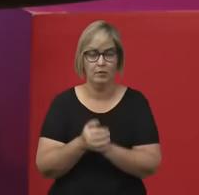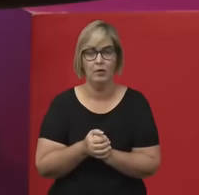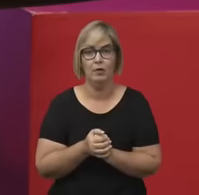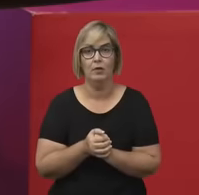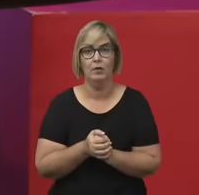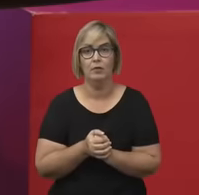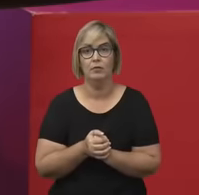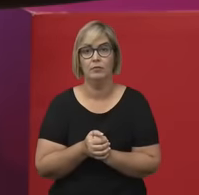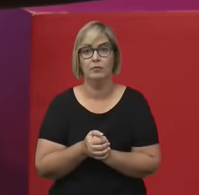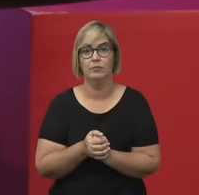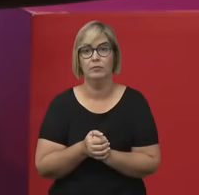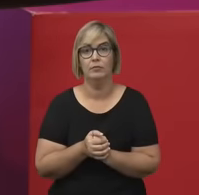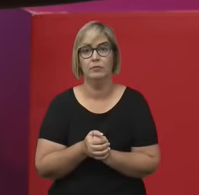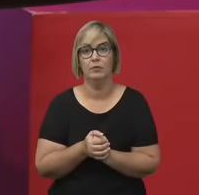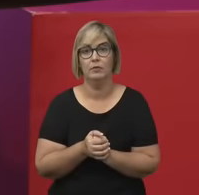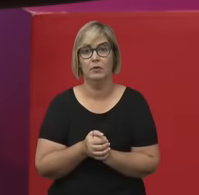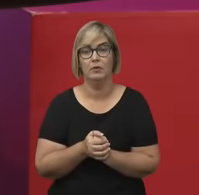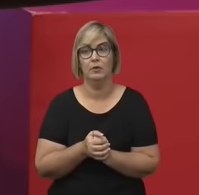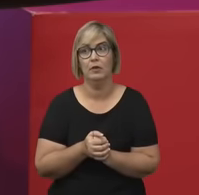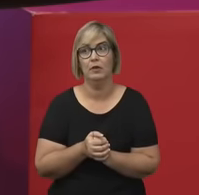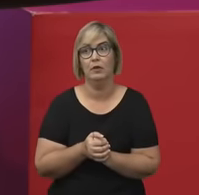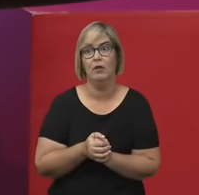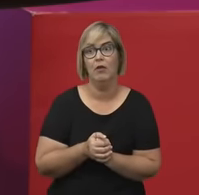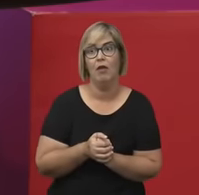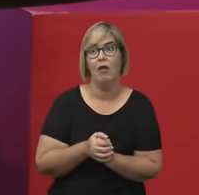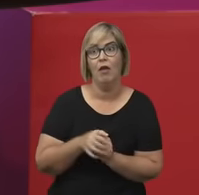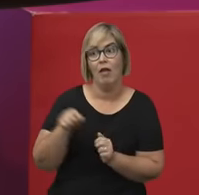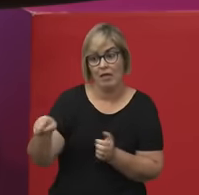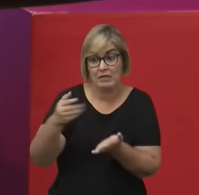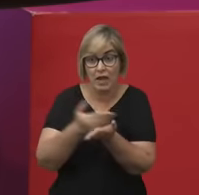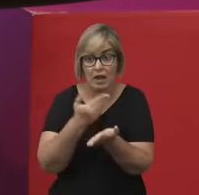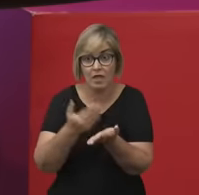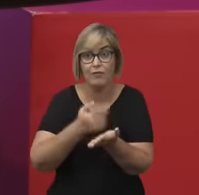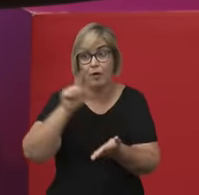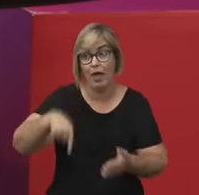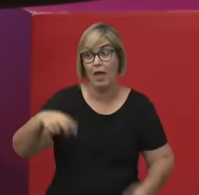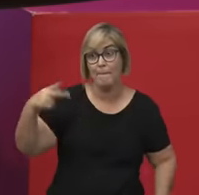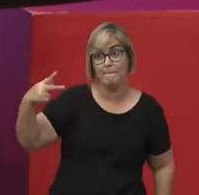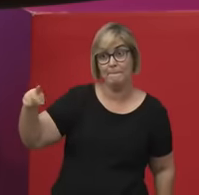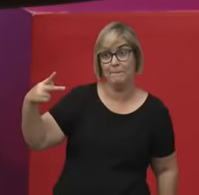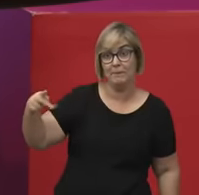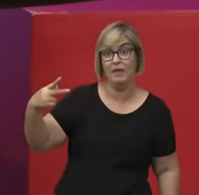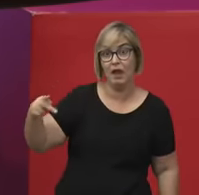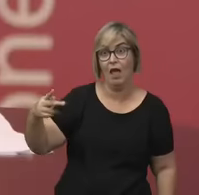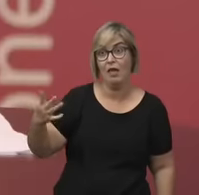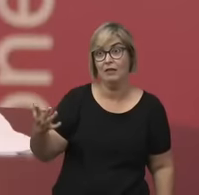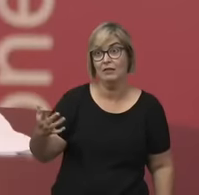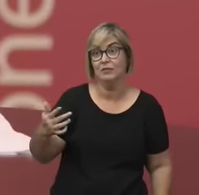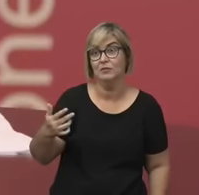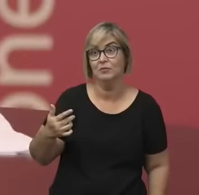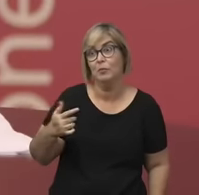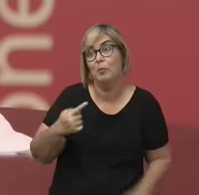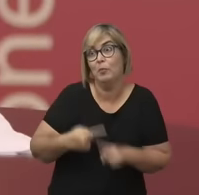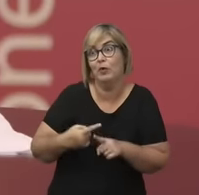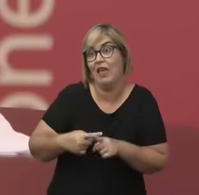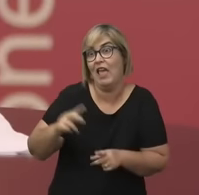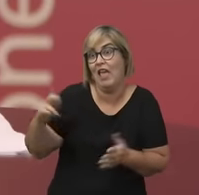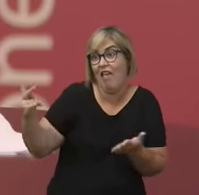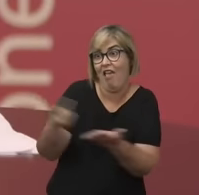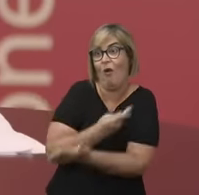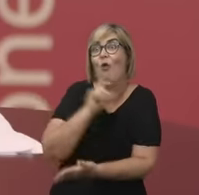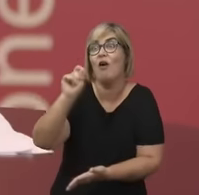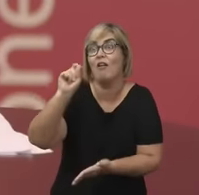é uma obra considerada uma obra meio pirata, porque a autoria é errônea, ela